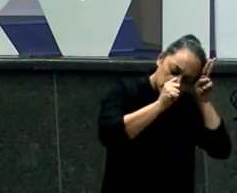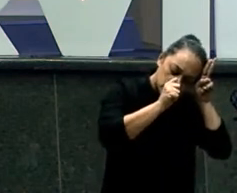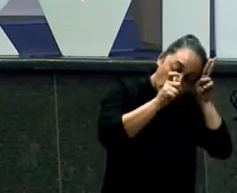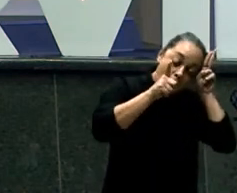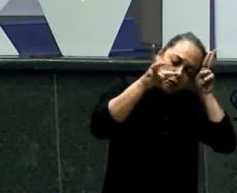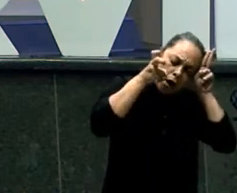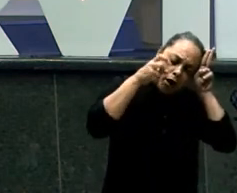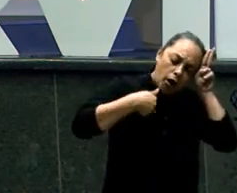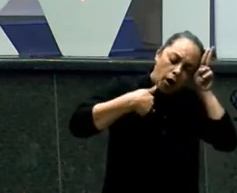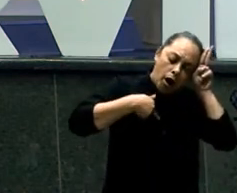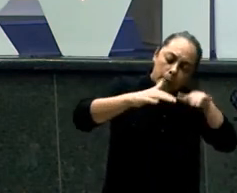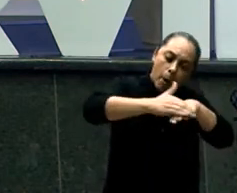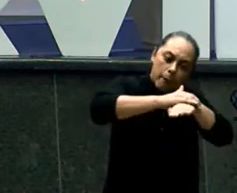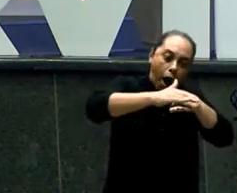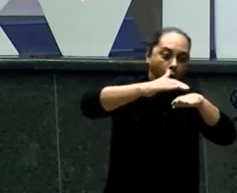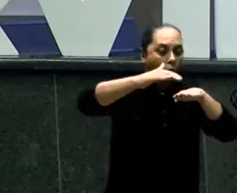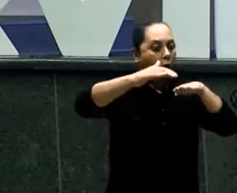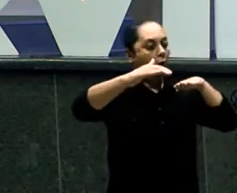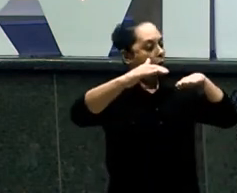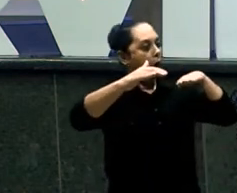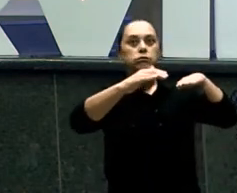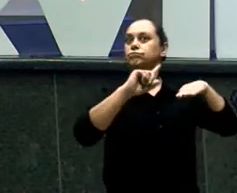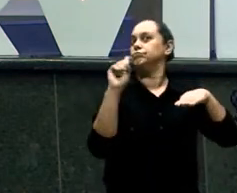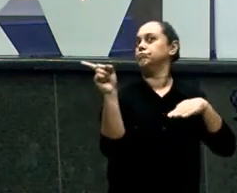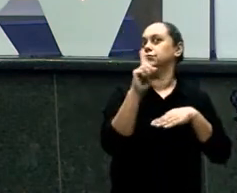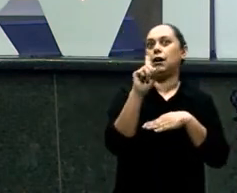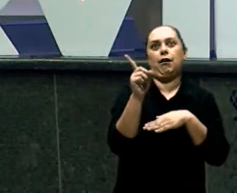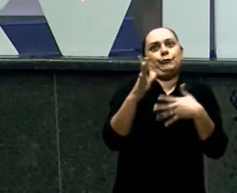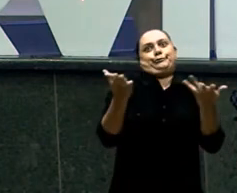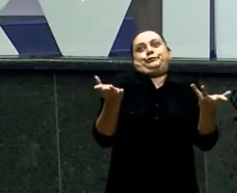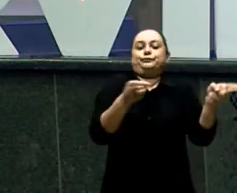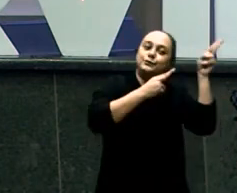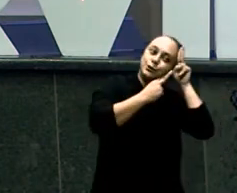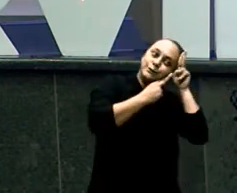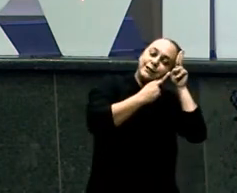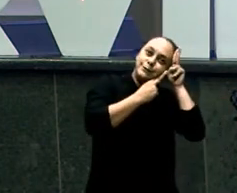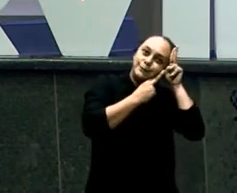Não? Ou está dormindo Daqui a pouco Eu estou sentindo Que a minha mão Está crescendo Está crescendo a minha mão